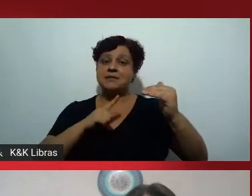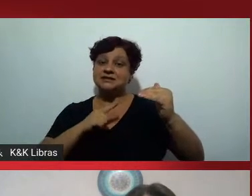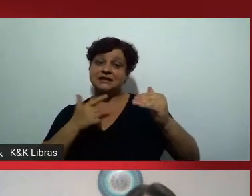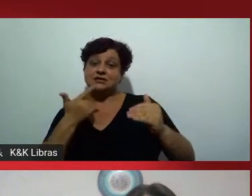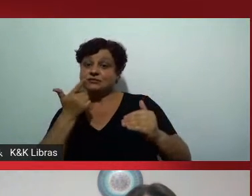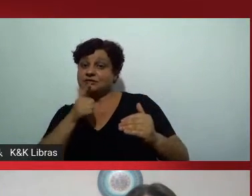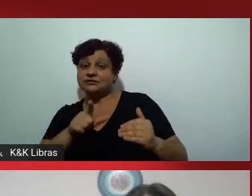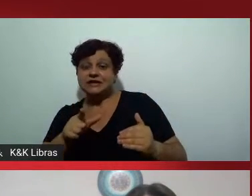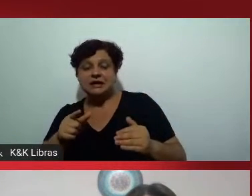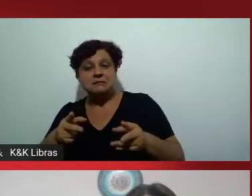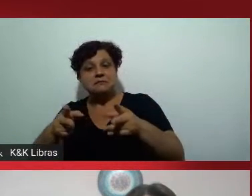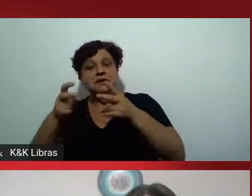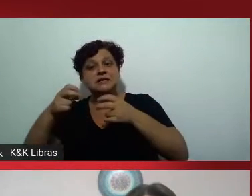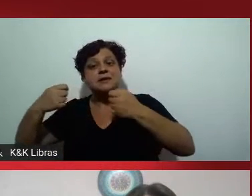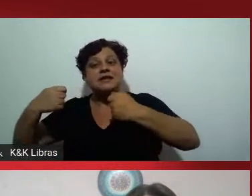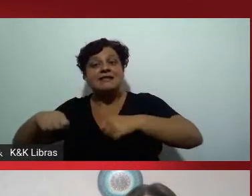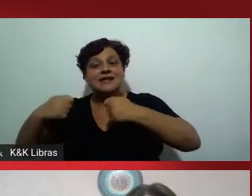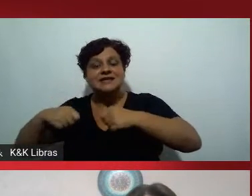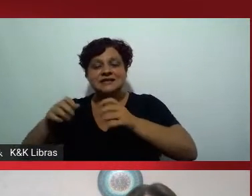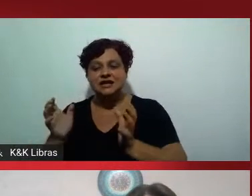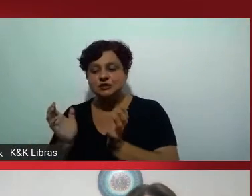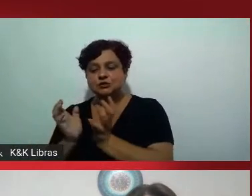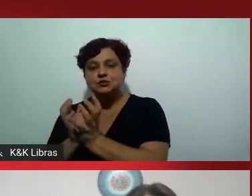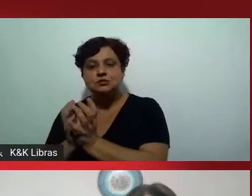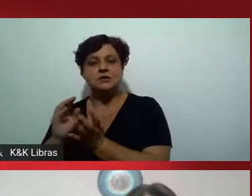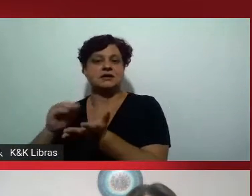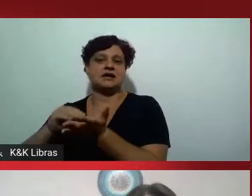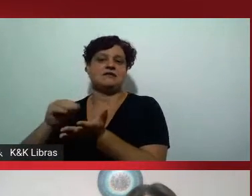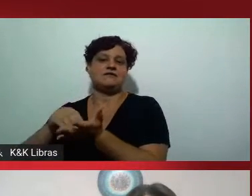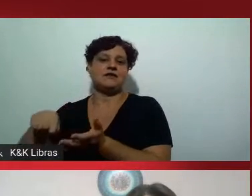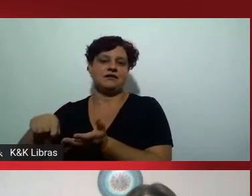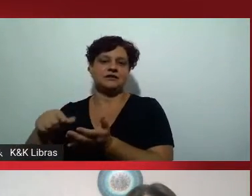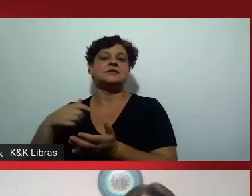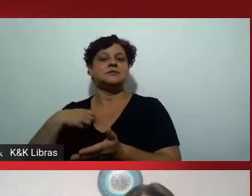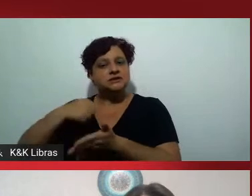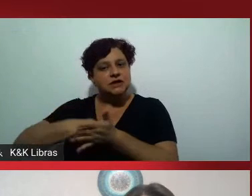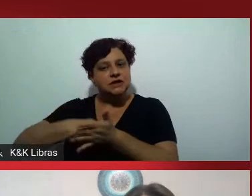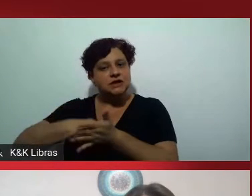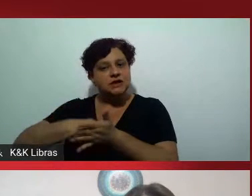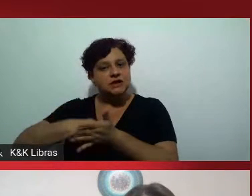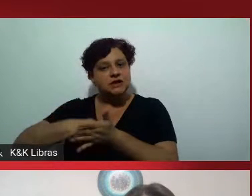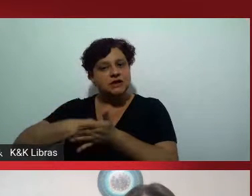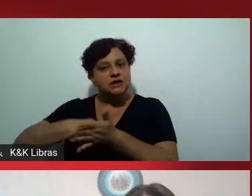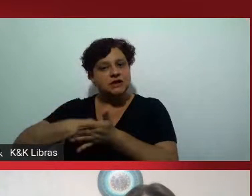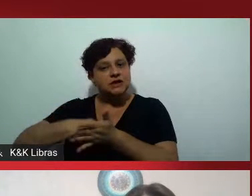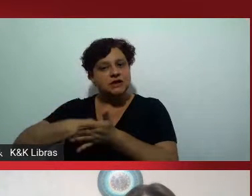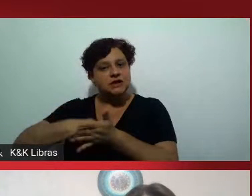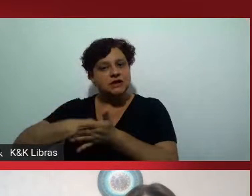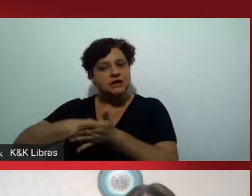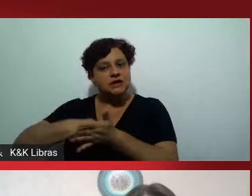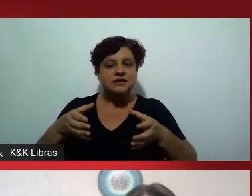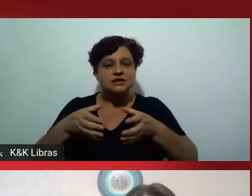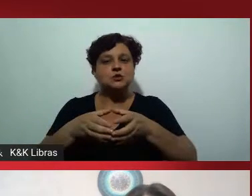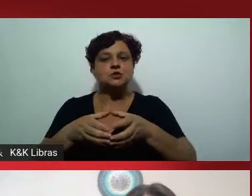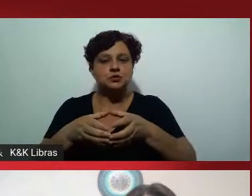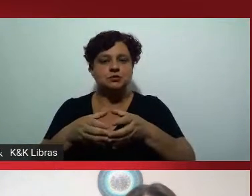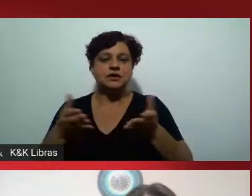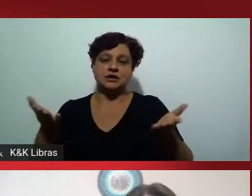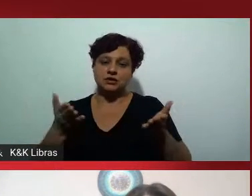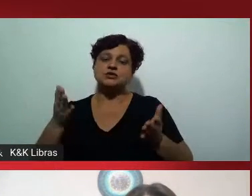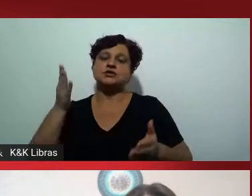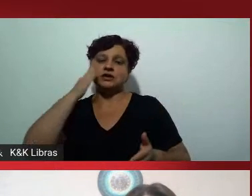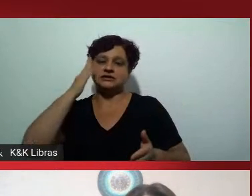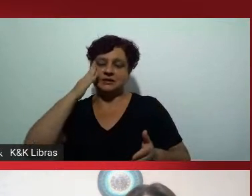consciência da necessidade de continuar lutando pela transformação desse grande grupo é que hoje nós